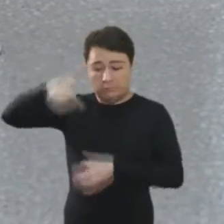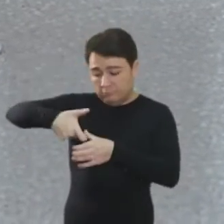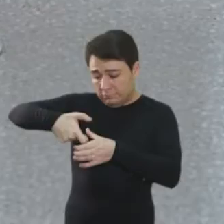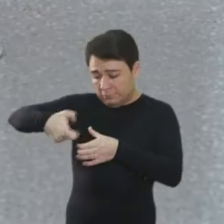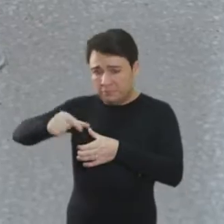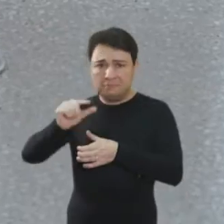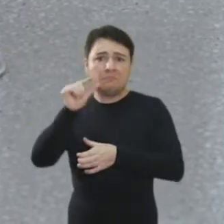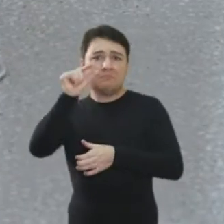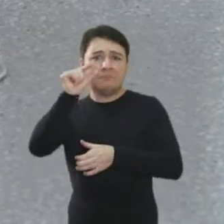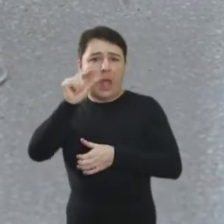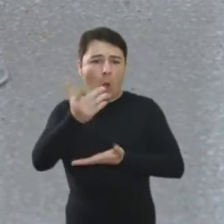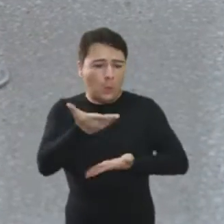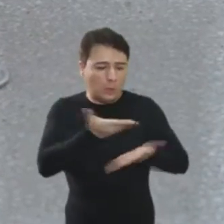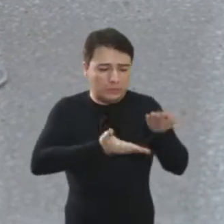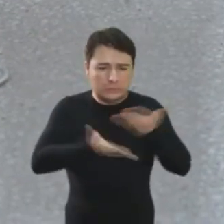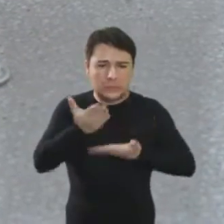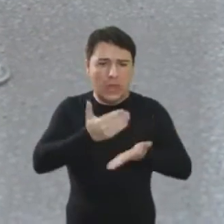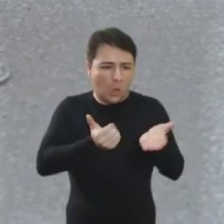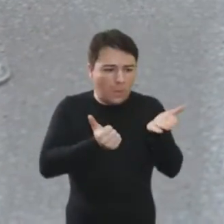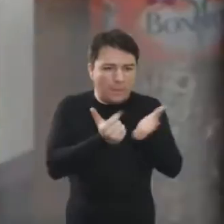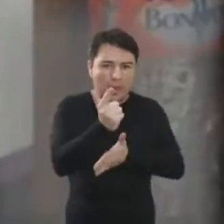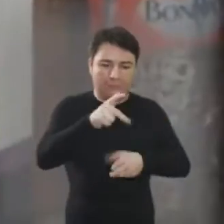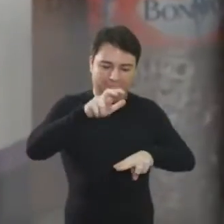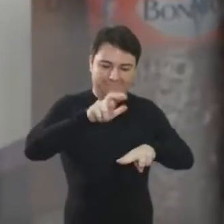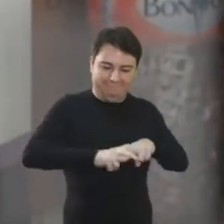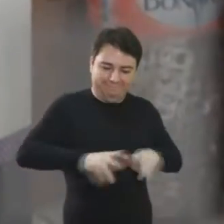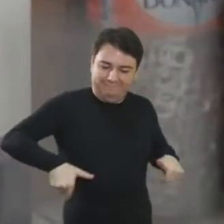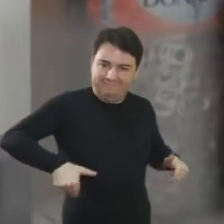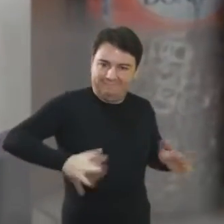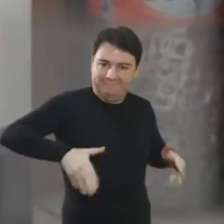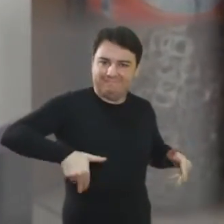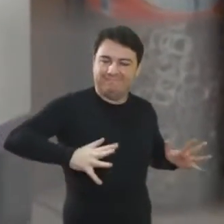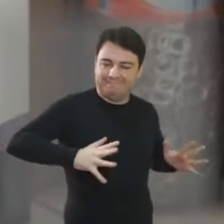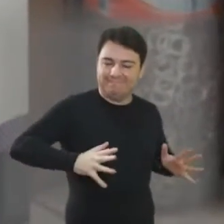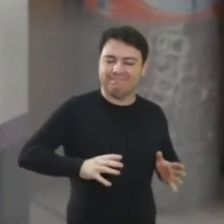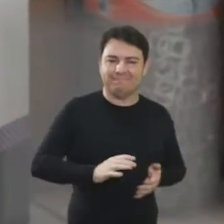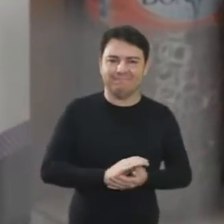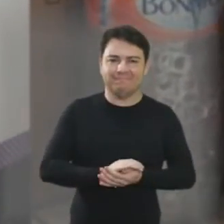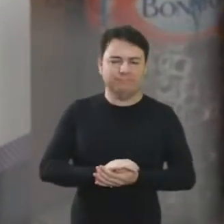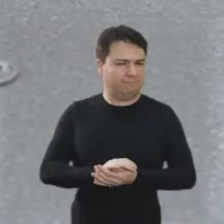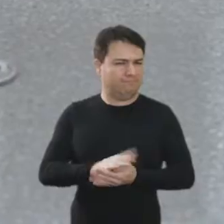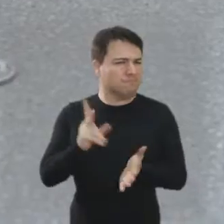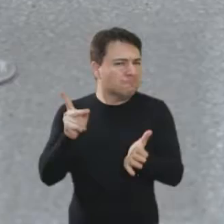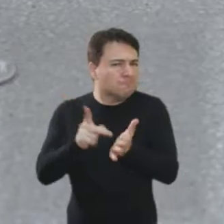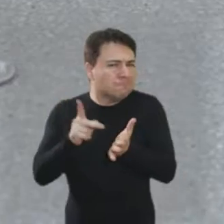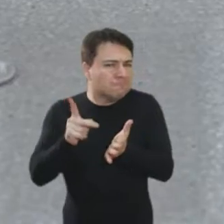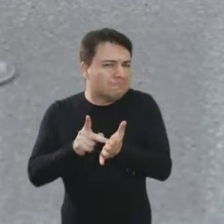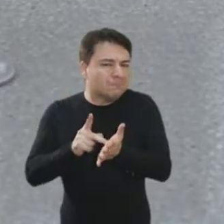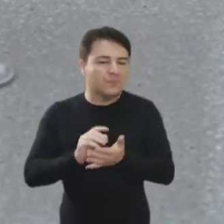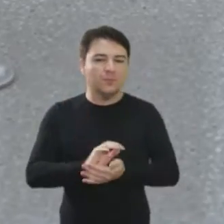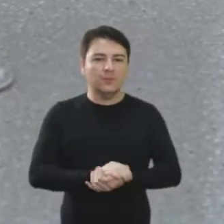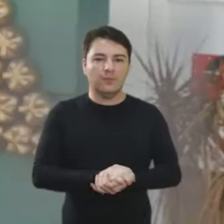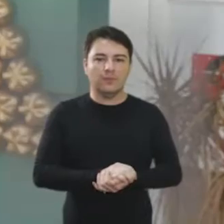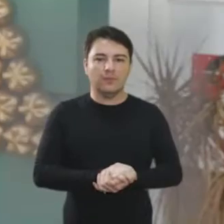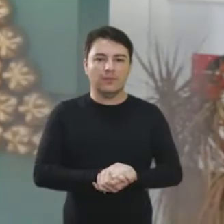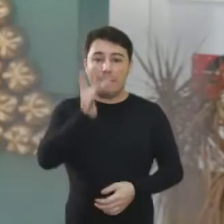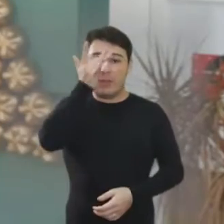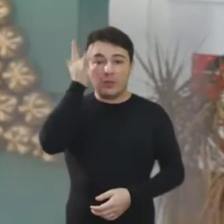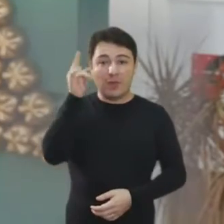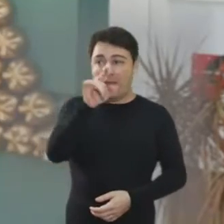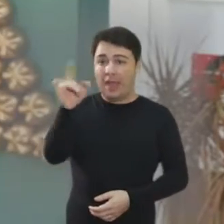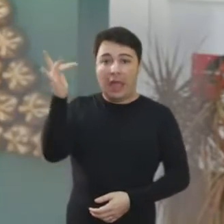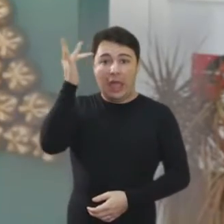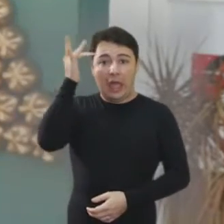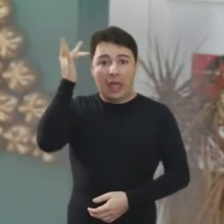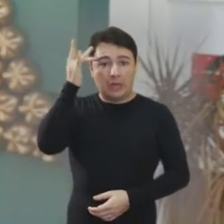Você certamente já ouviu dizer que estes lacres de alumínio podem ser trocados por cadeiras de rodas. Mas será mesmo? O